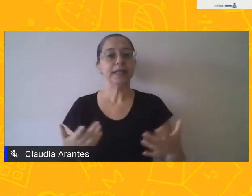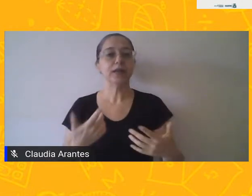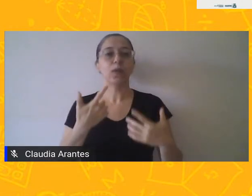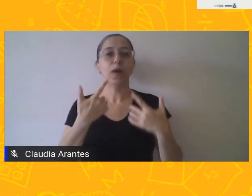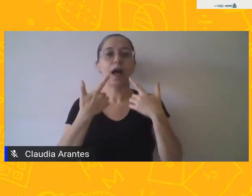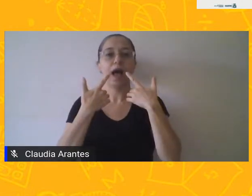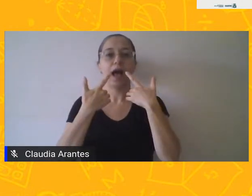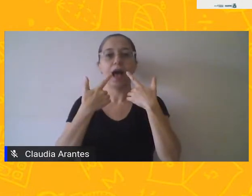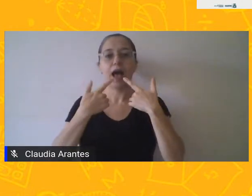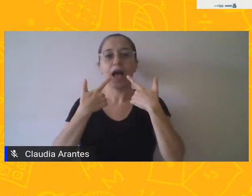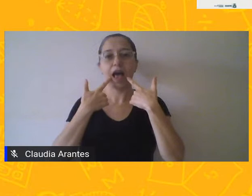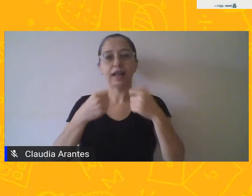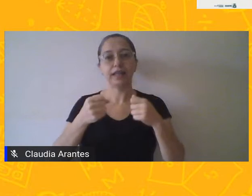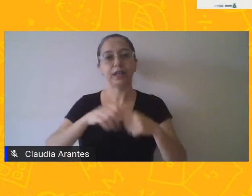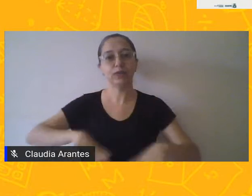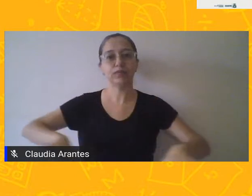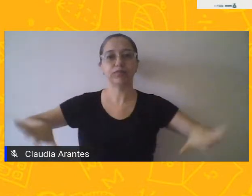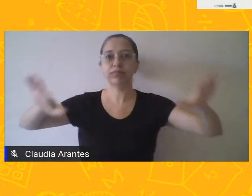movimento.